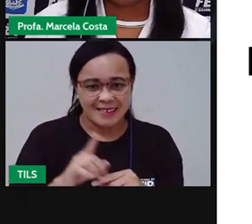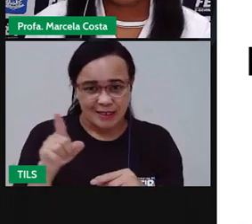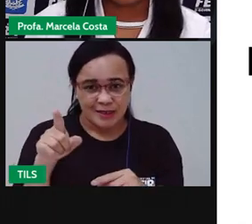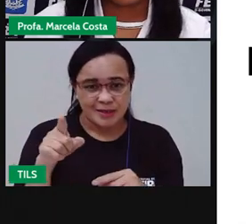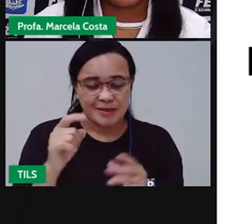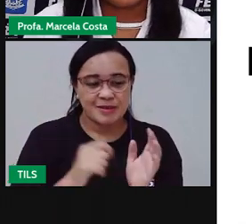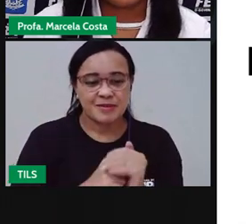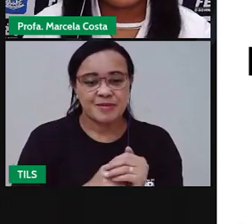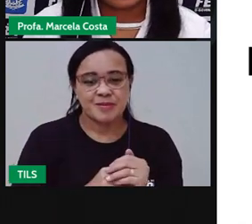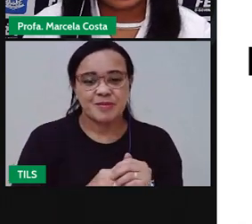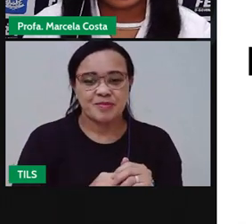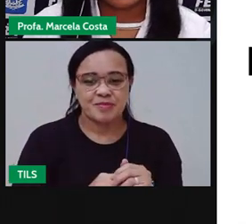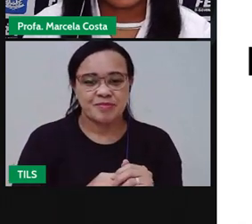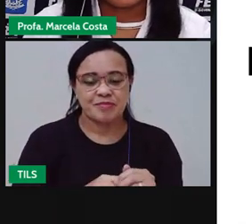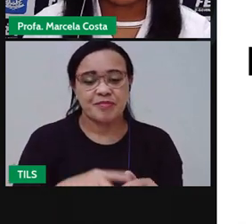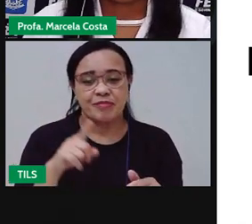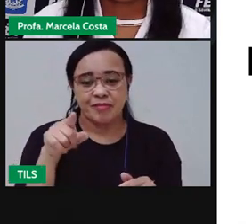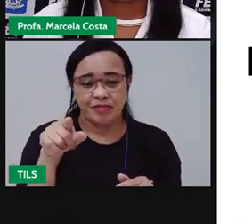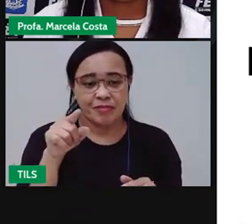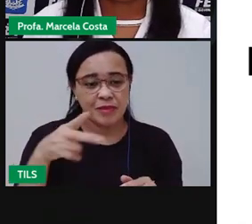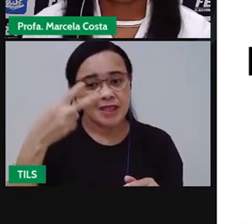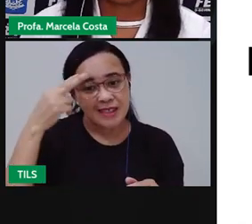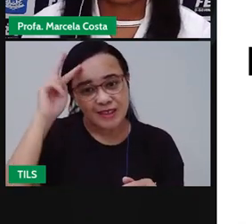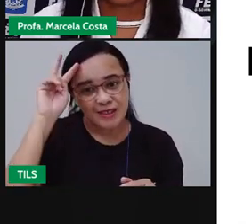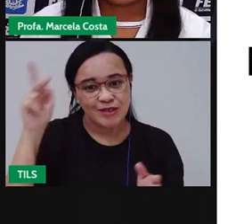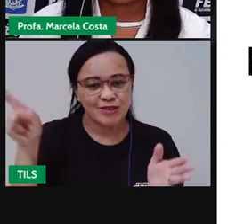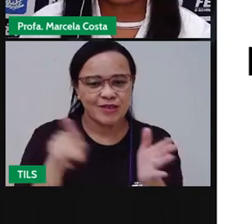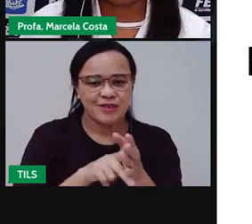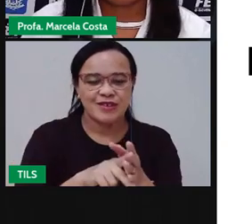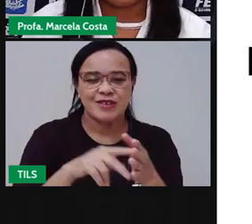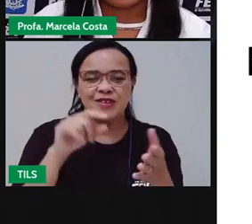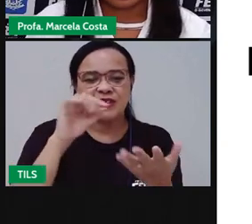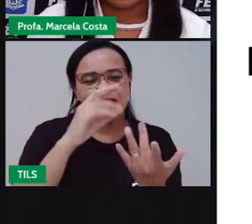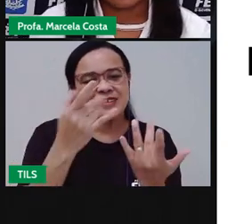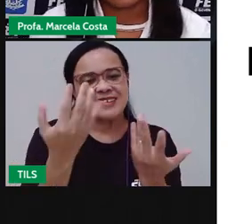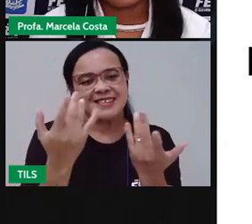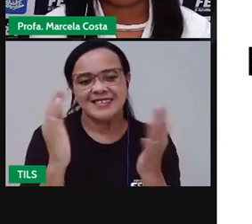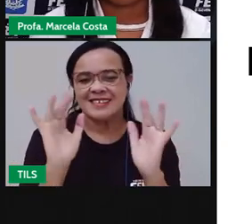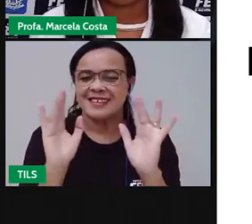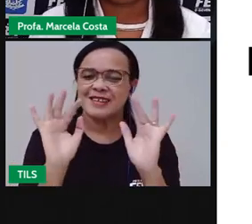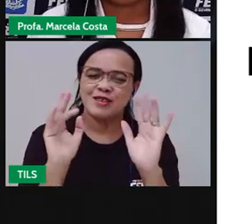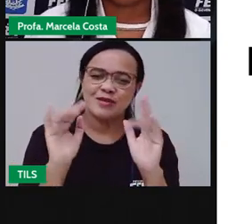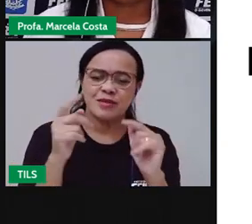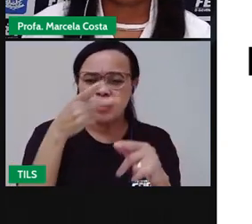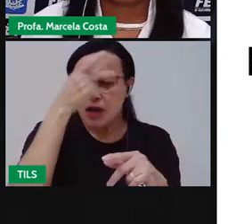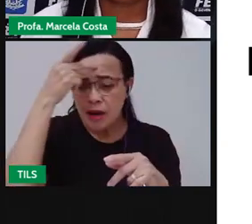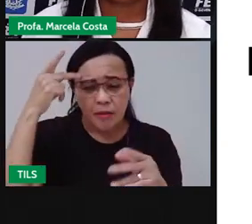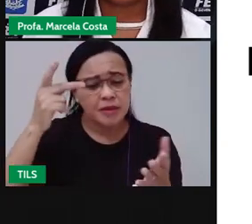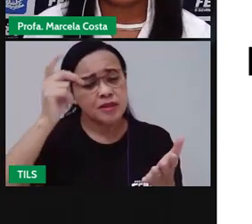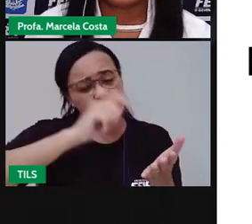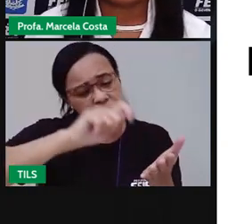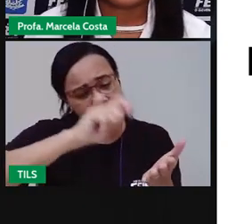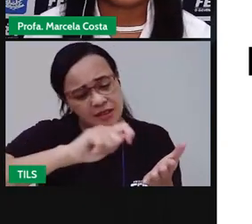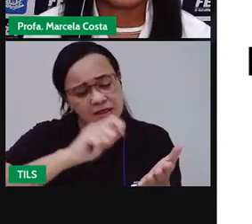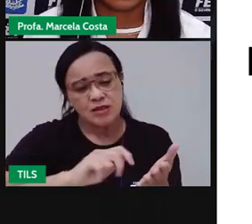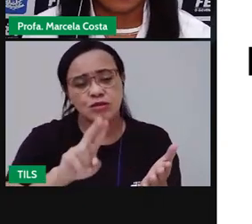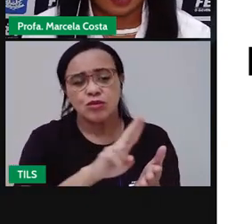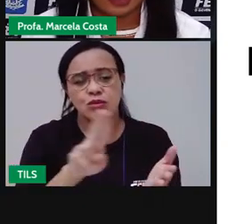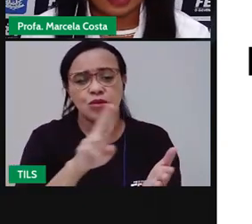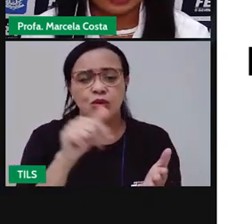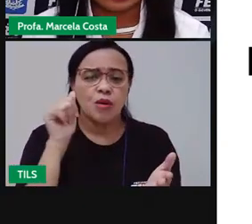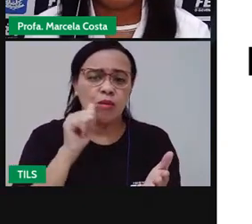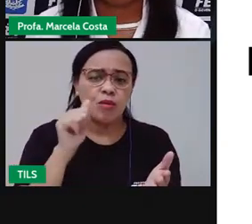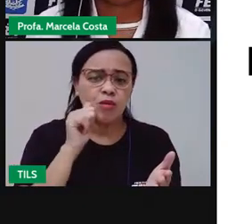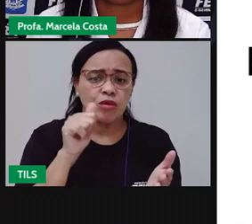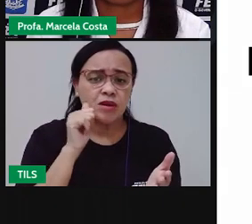Uma história de dedos. Quem escreveu essa história foi a autora Luísa Dacla